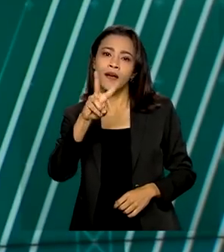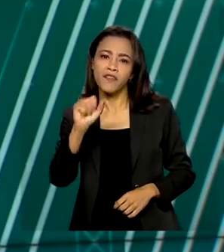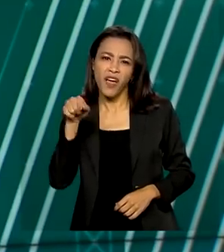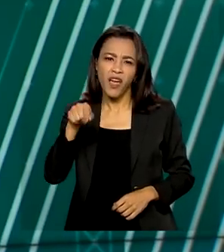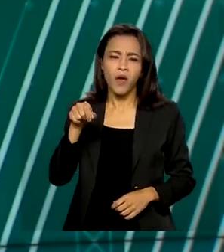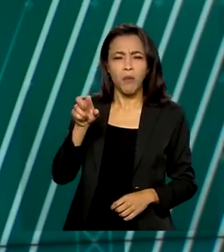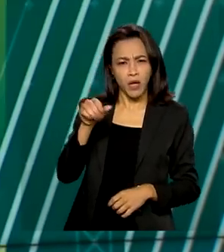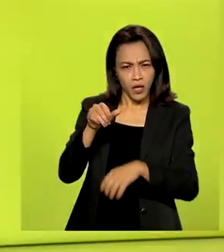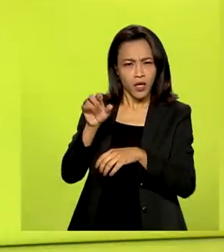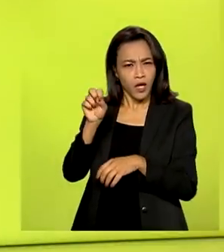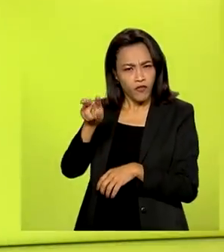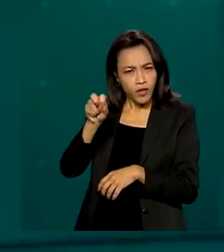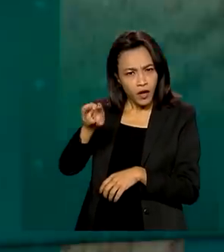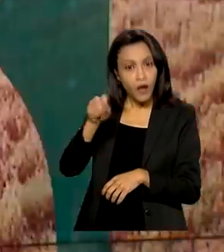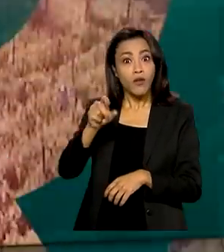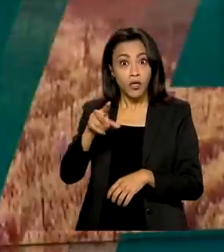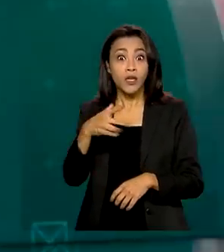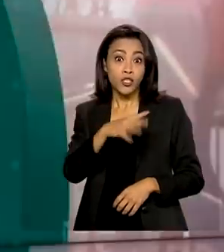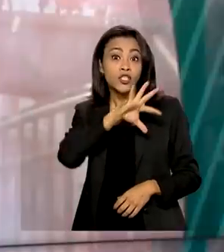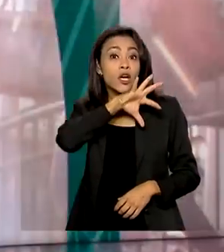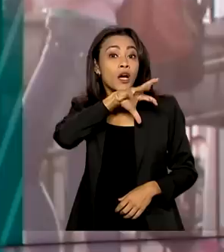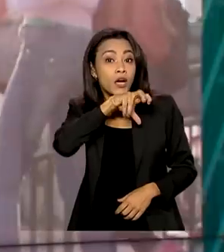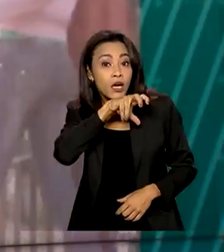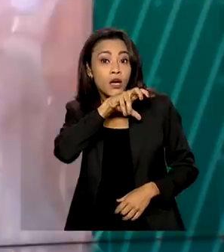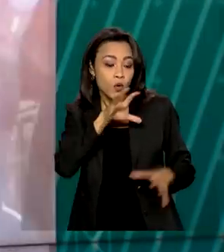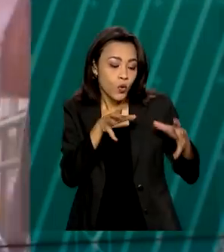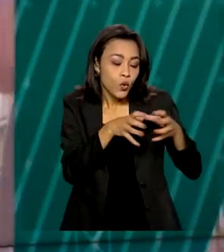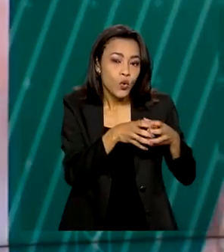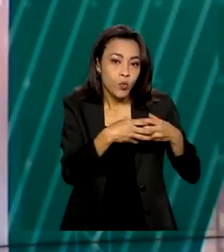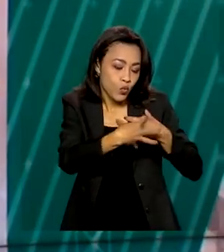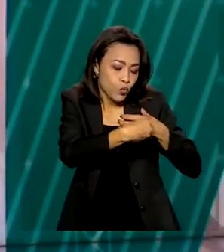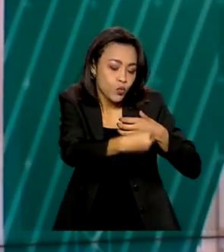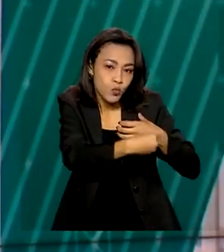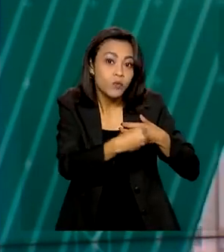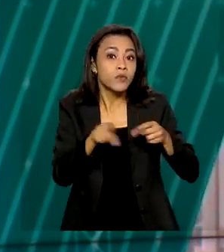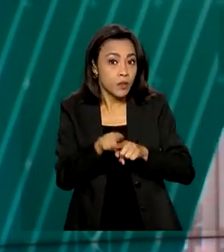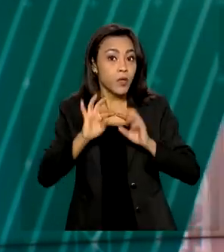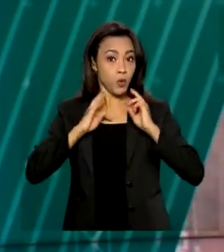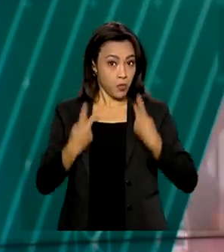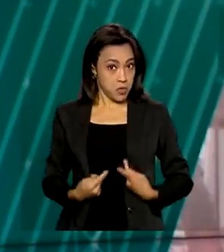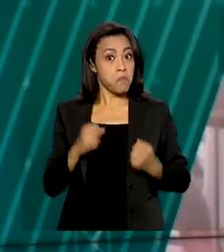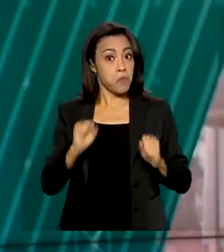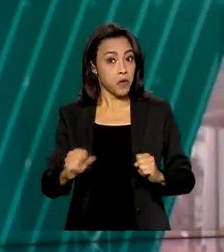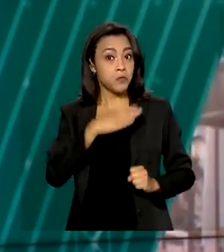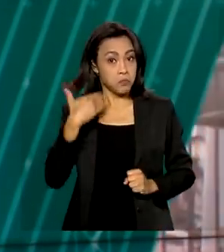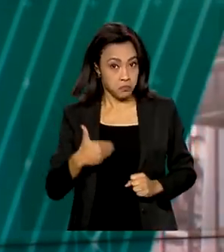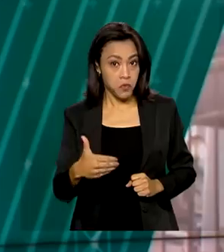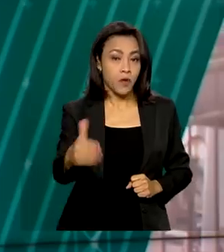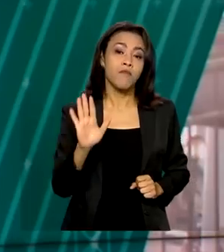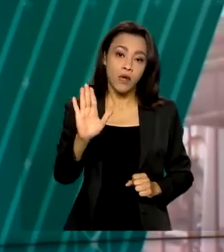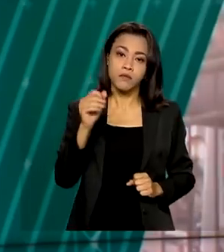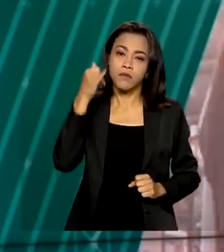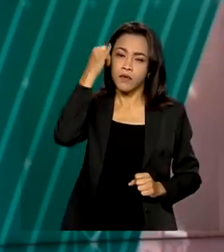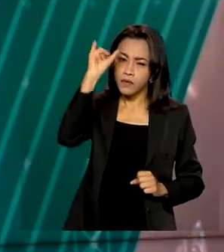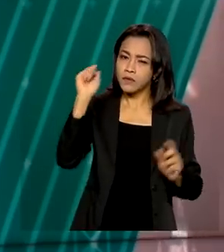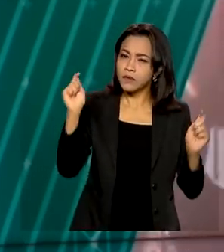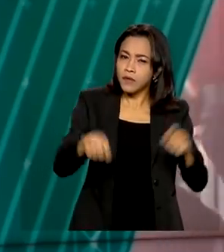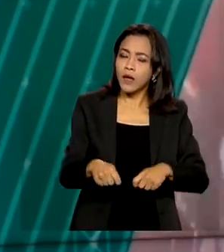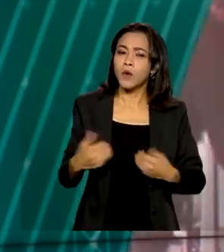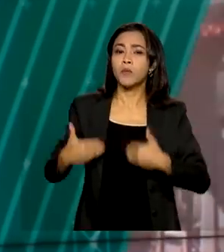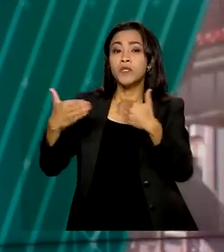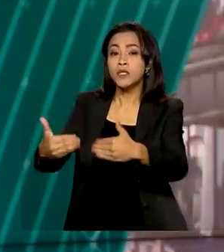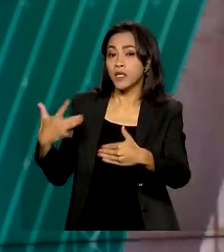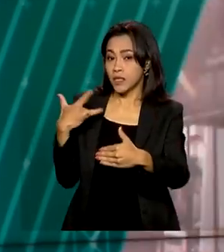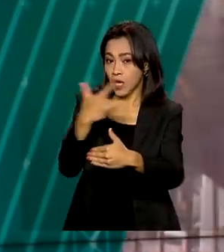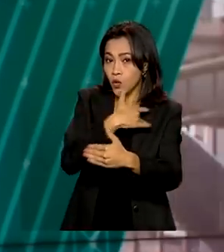viral que atinge mamíferos, inclusive humanos. É quase sempre fatal, mas a prevenção é possível. O Ministério